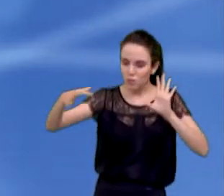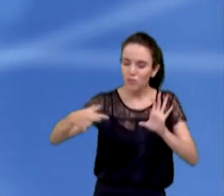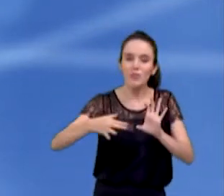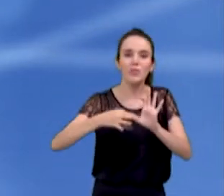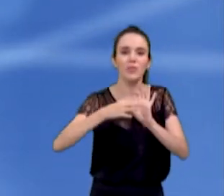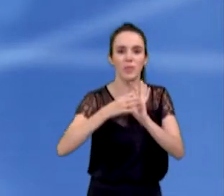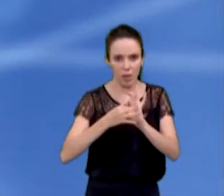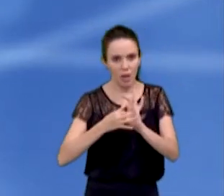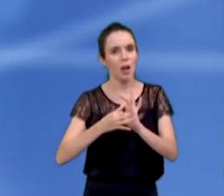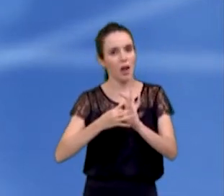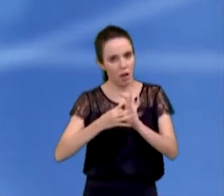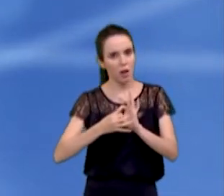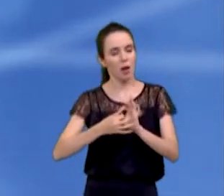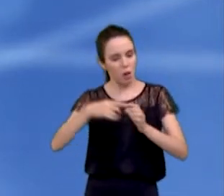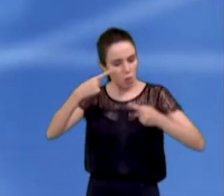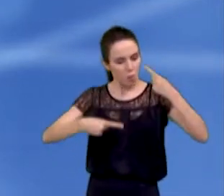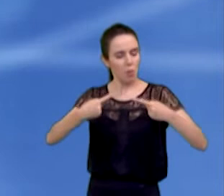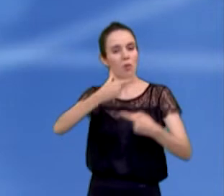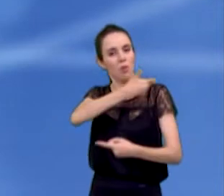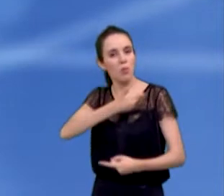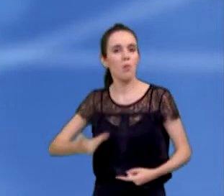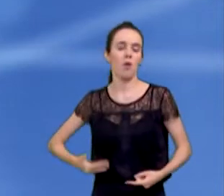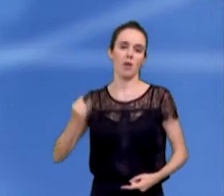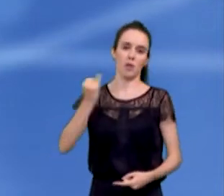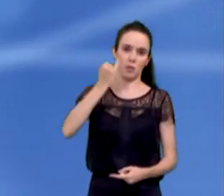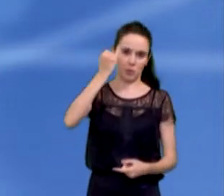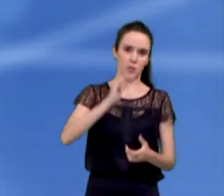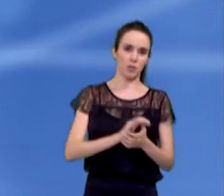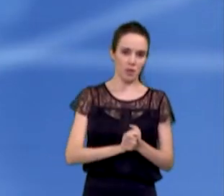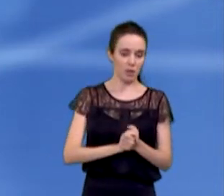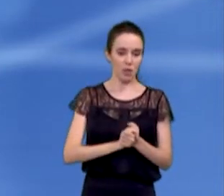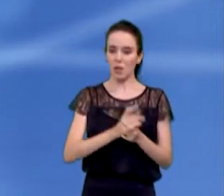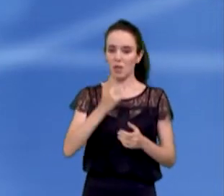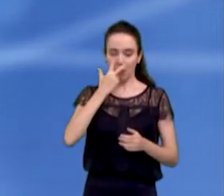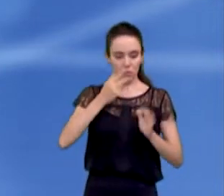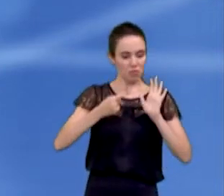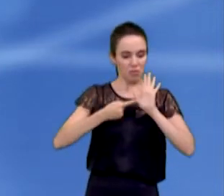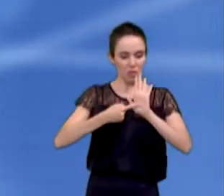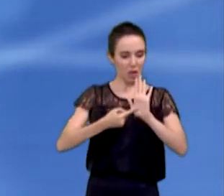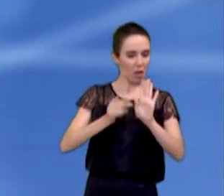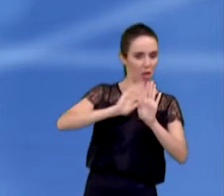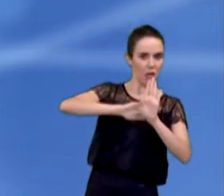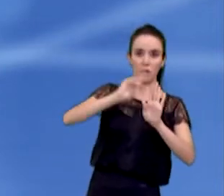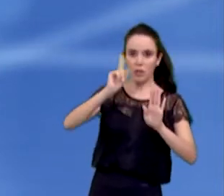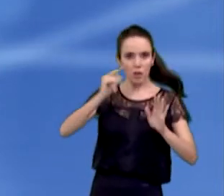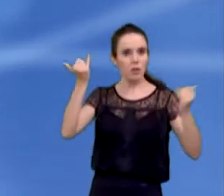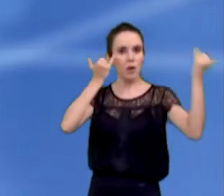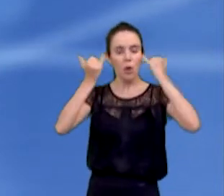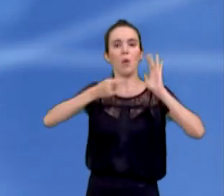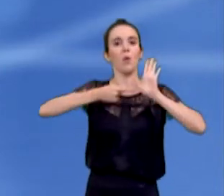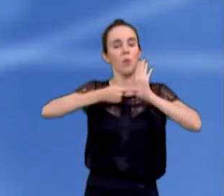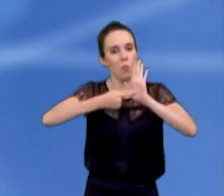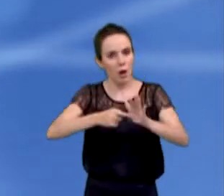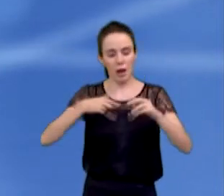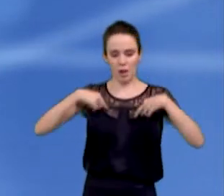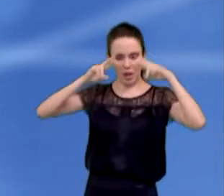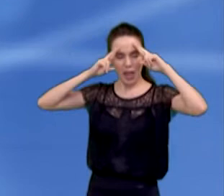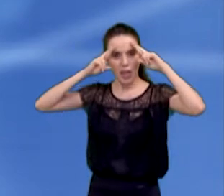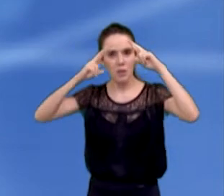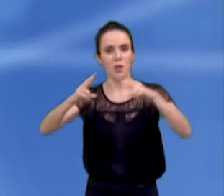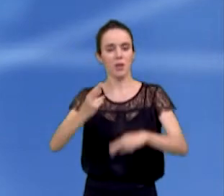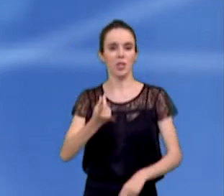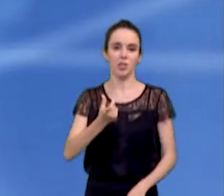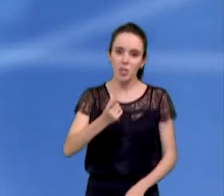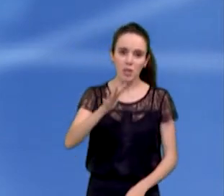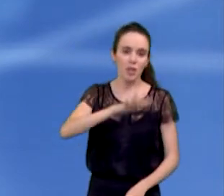parte das políticas públicas, parte dos espaços. Com transparência, competência, eficiência, respeito ao dinheiro público